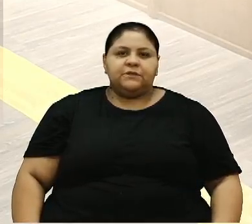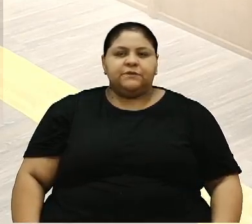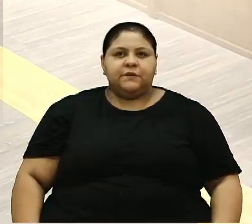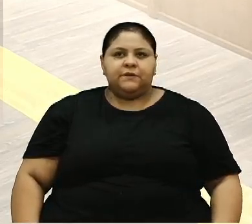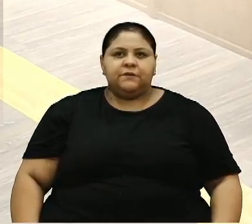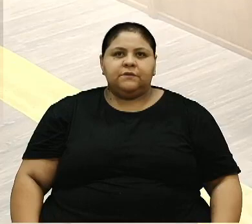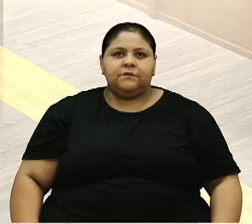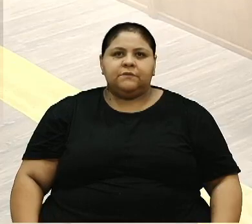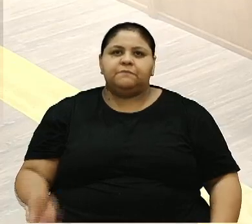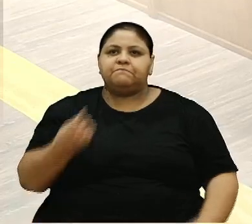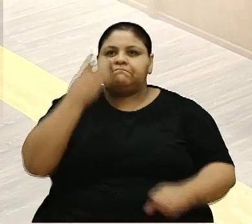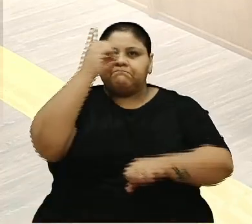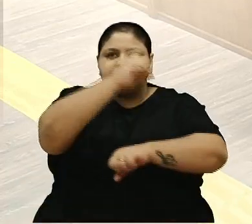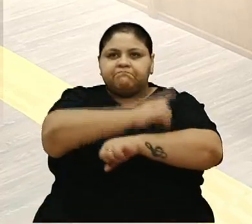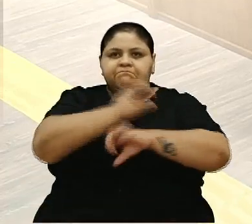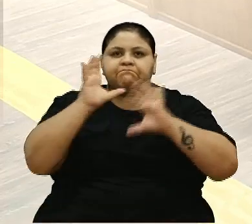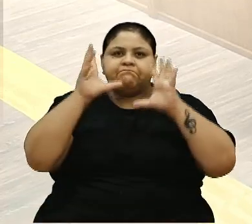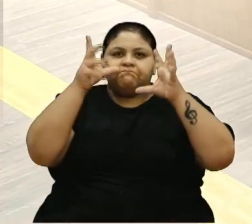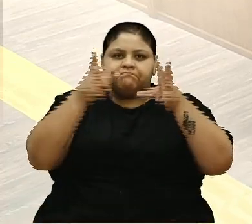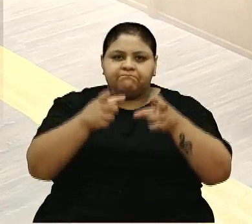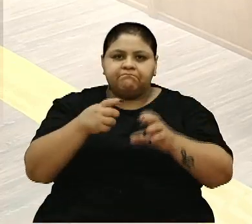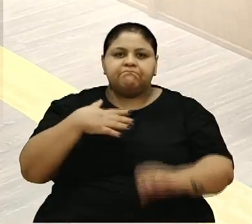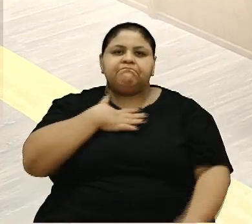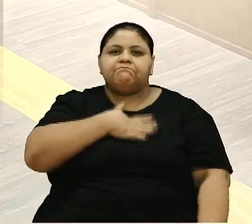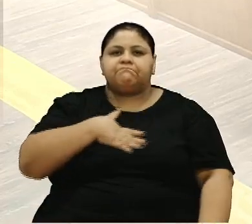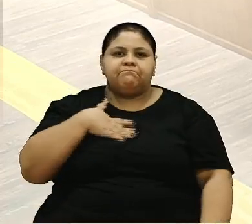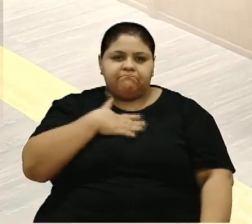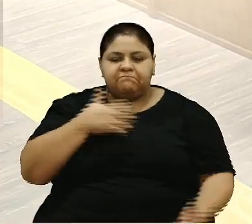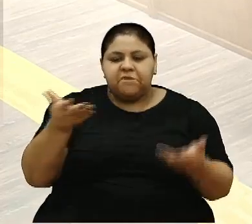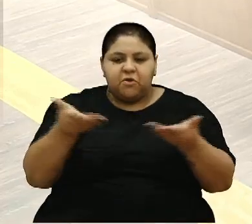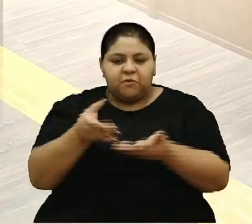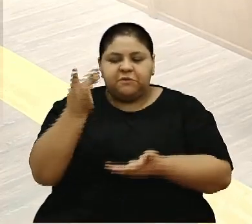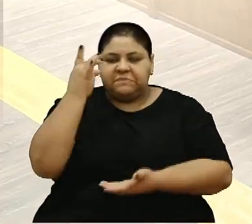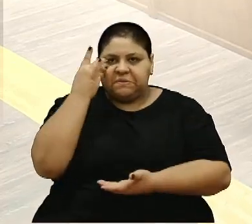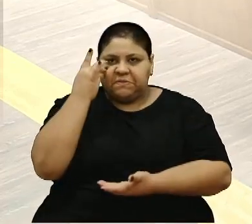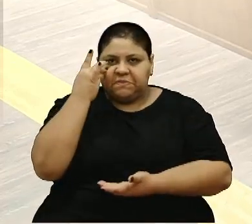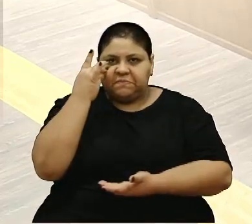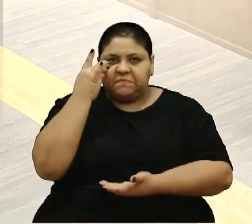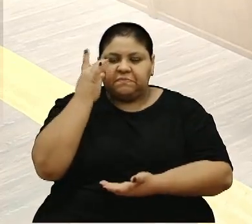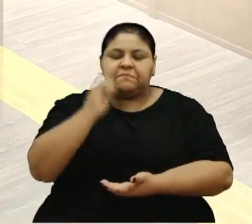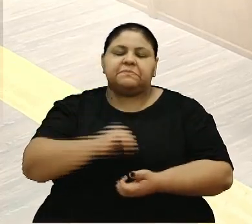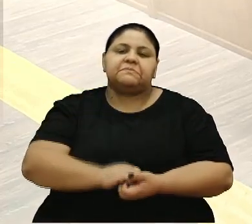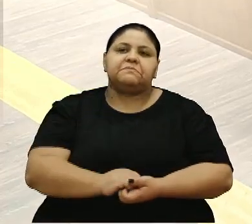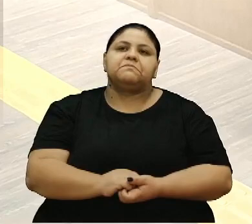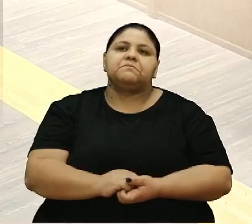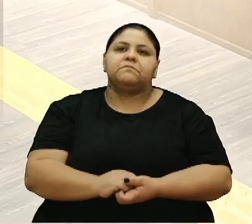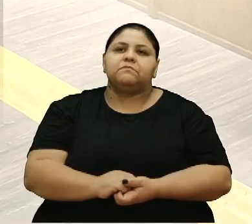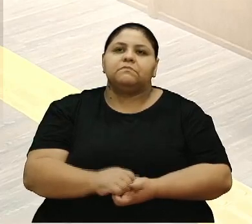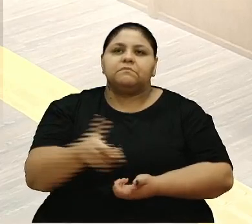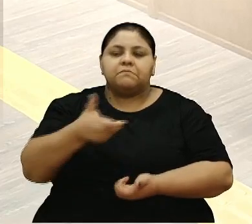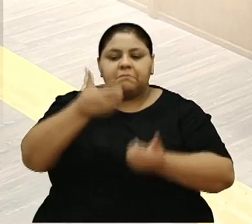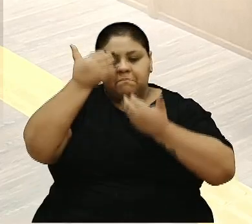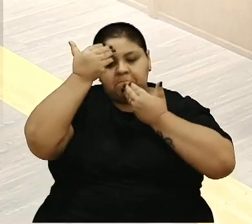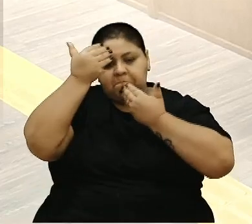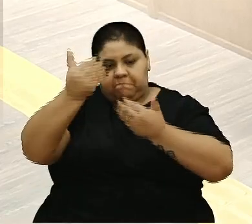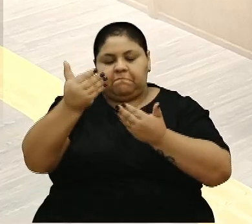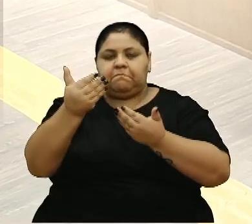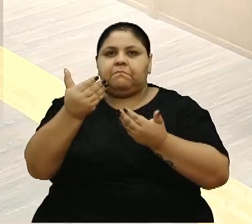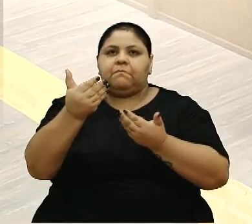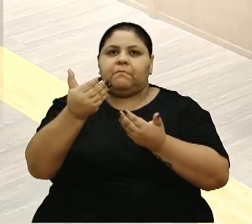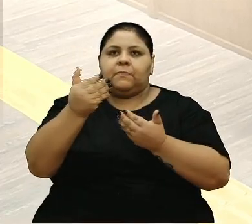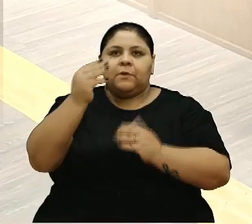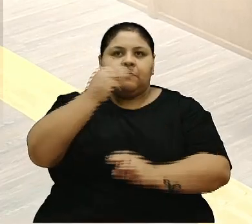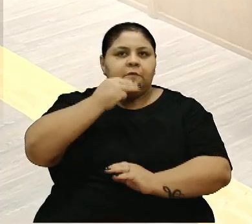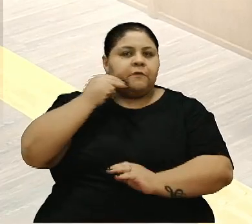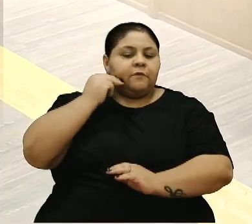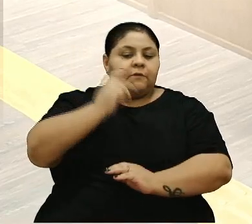Bom dia a todos. É uma satisfação a gente estar aqui hoje e queria agradecer a Marisol,